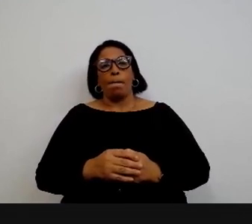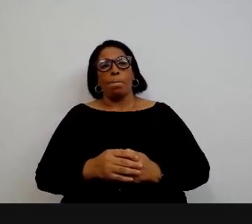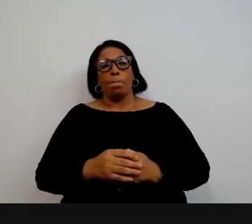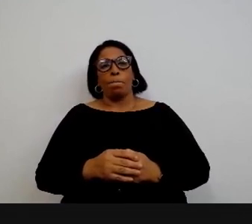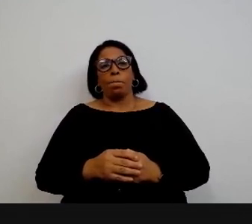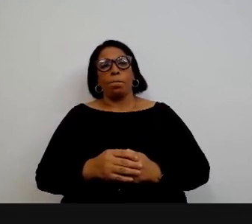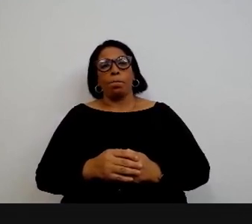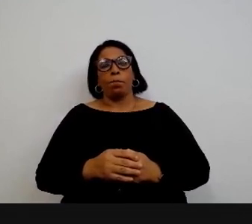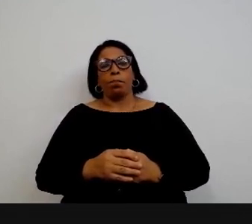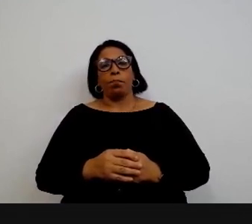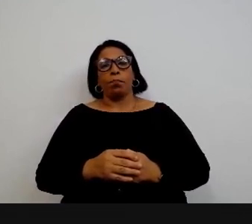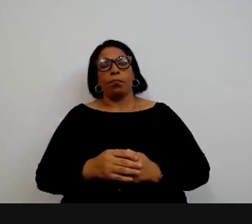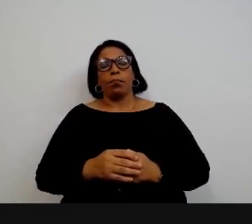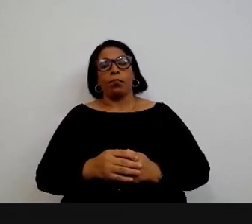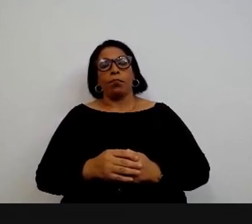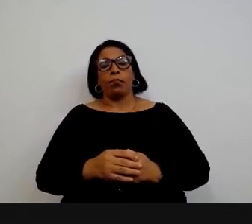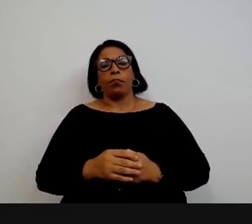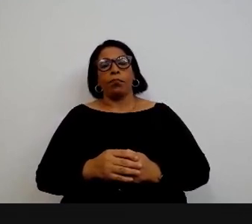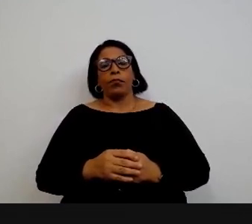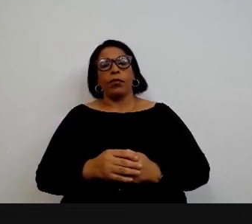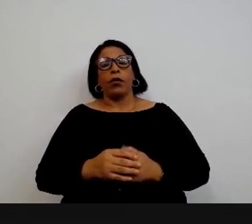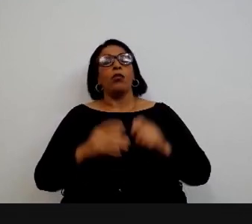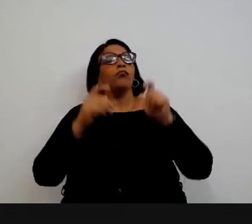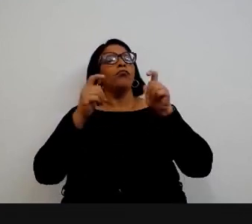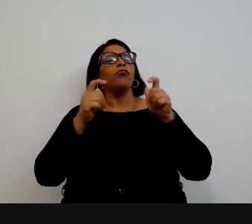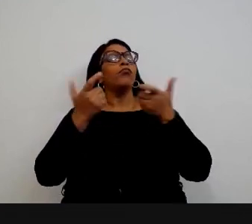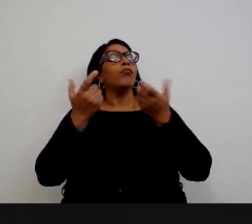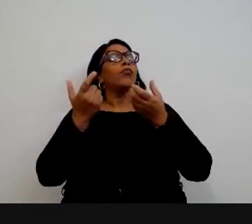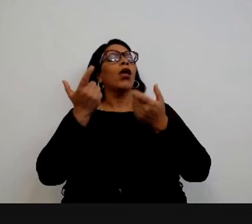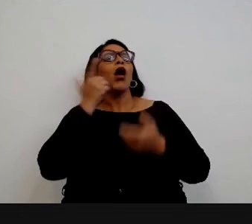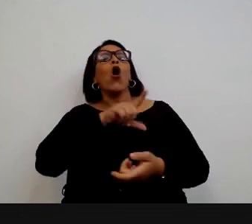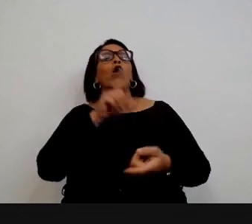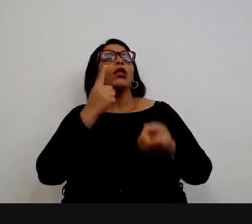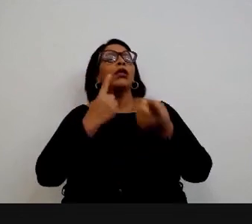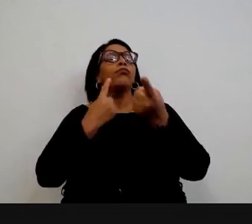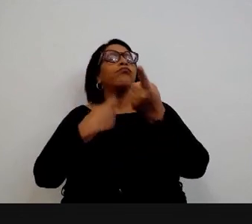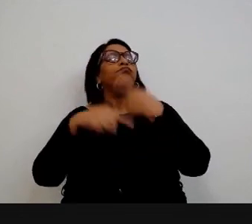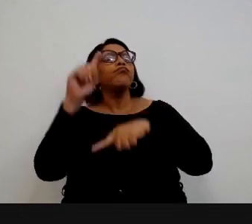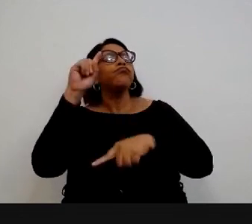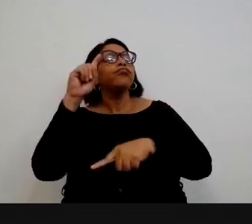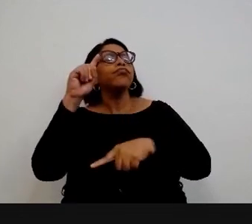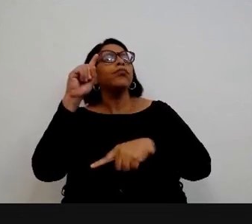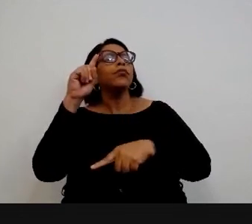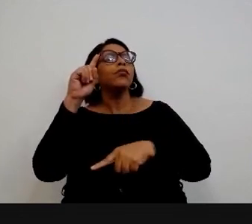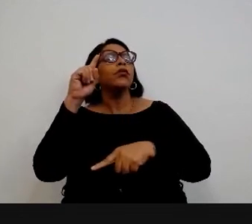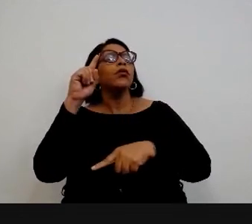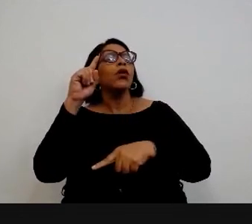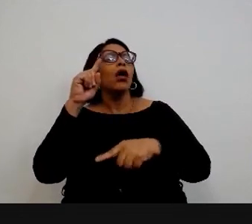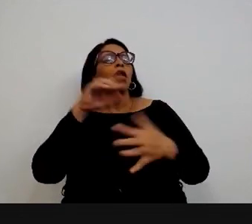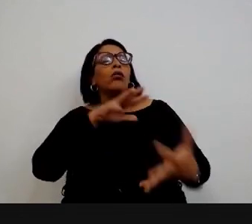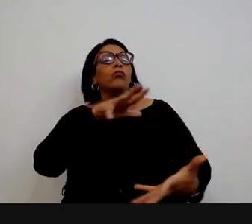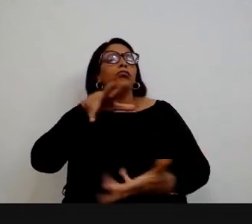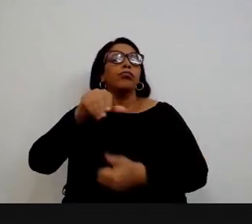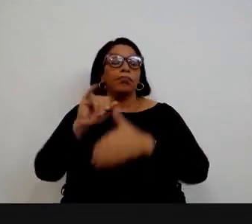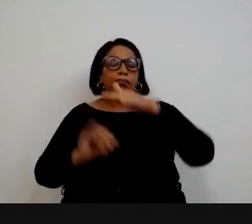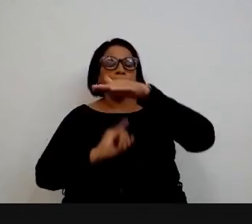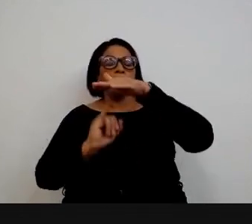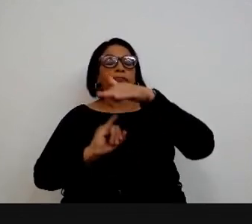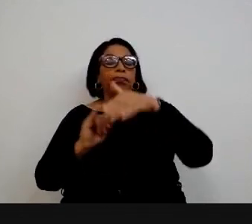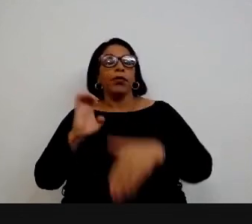os principais devem ser caminhos para se alcançar a internacionalização